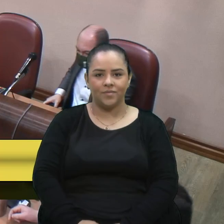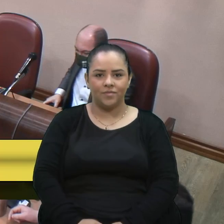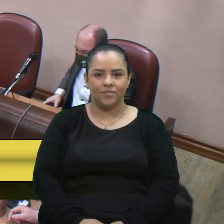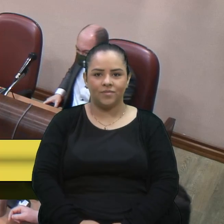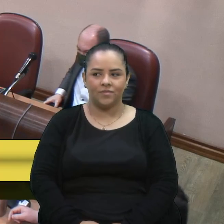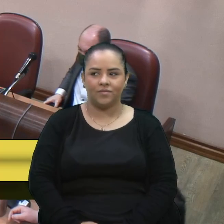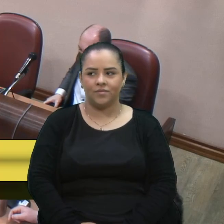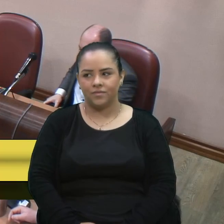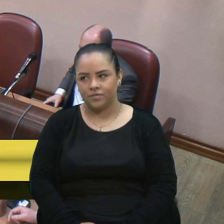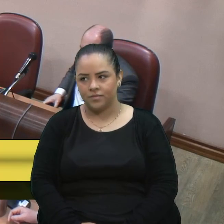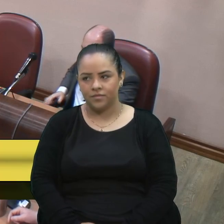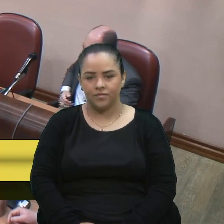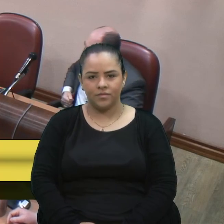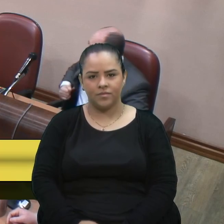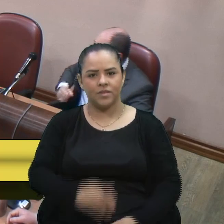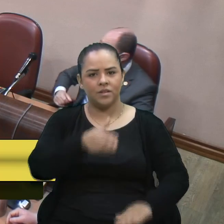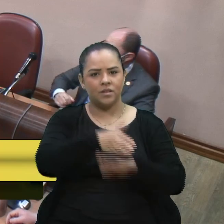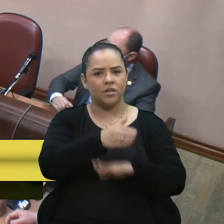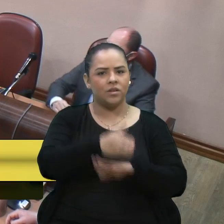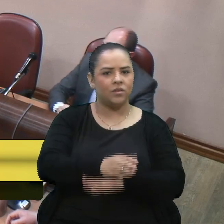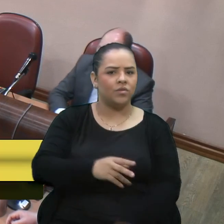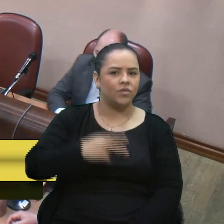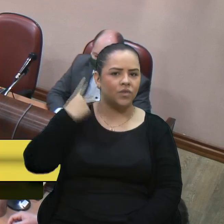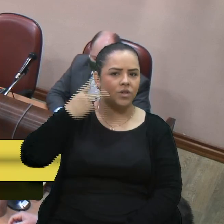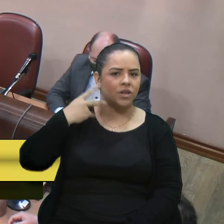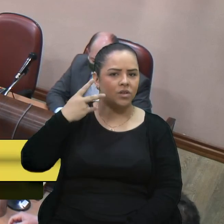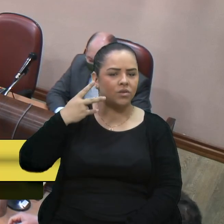Para registro de presença, Denise Pessoa.